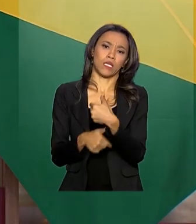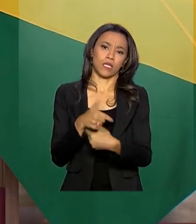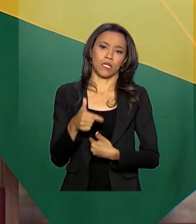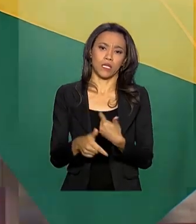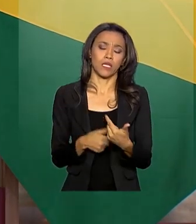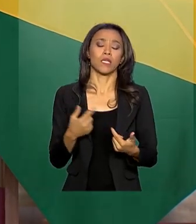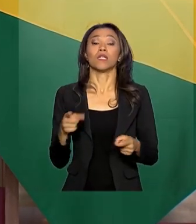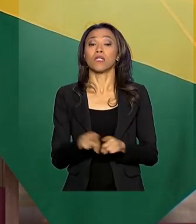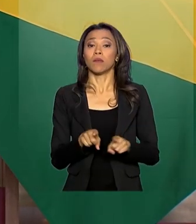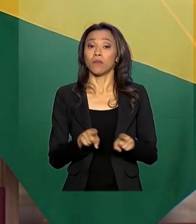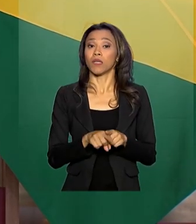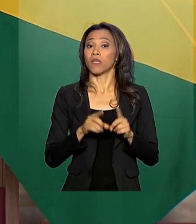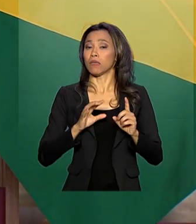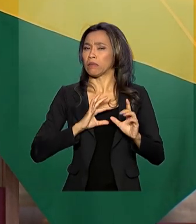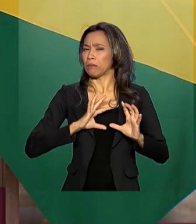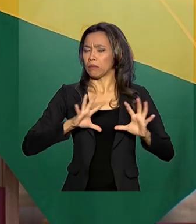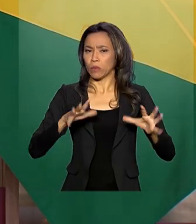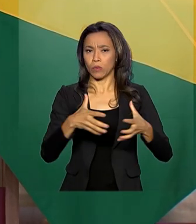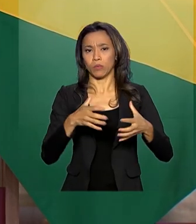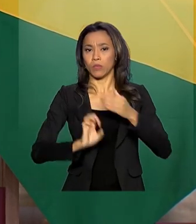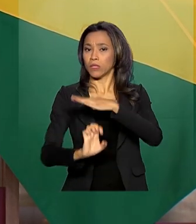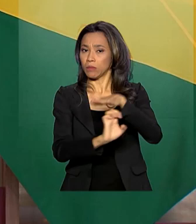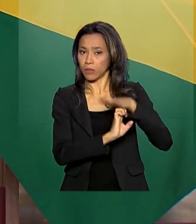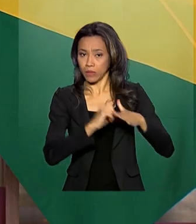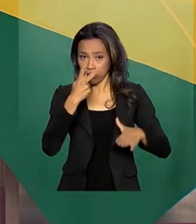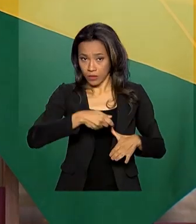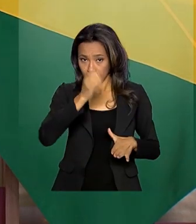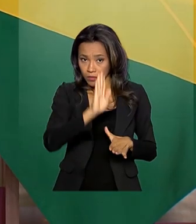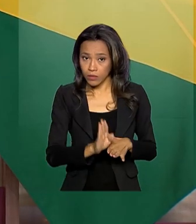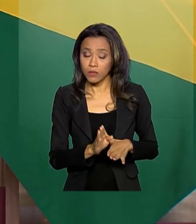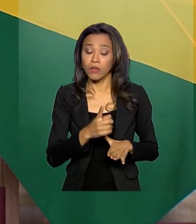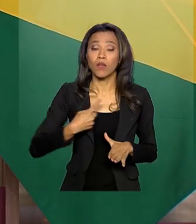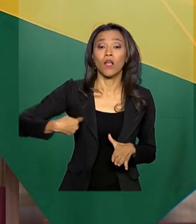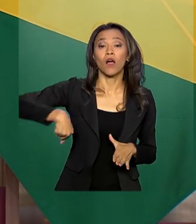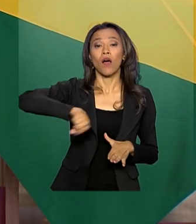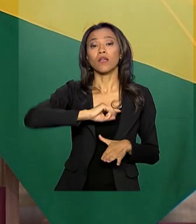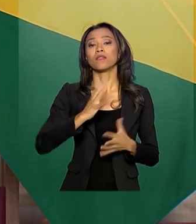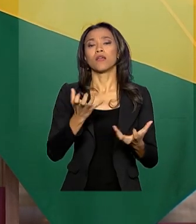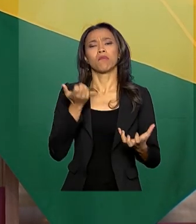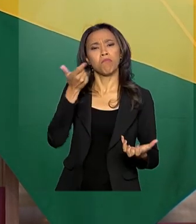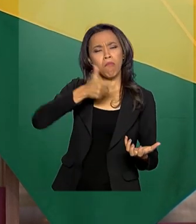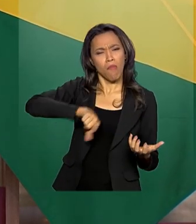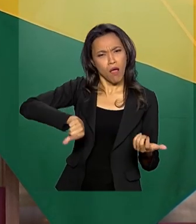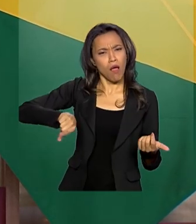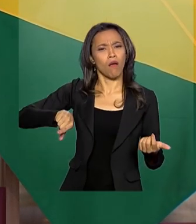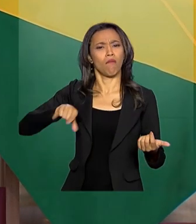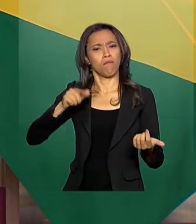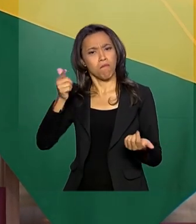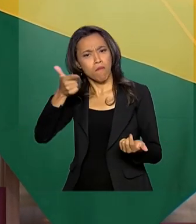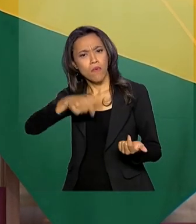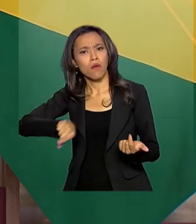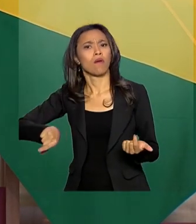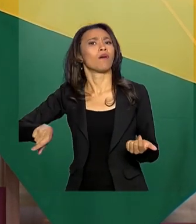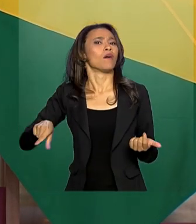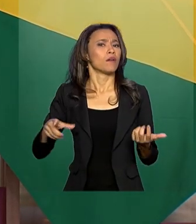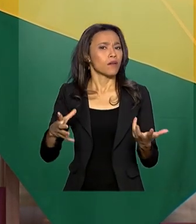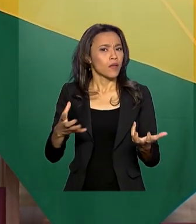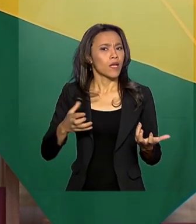com o empresariado brasileiro, nós queremos mais que ampliar, queremos